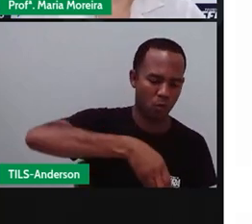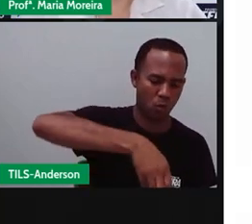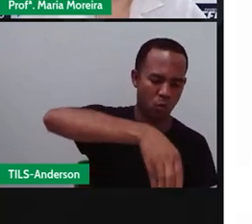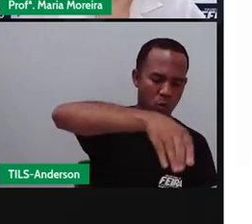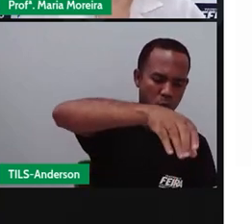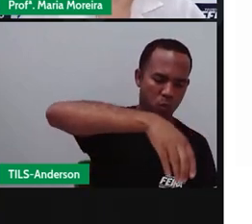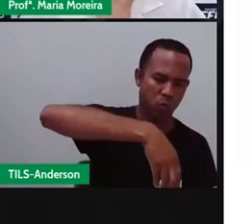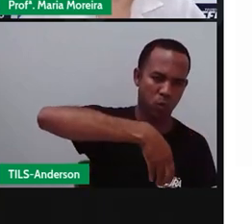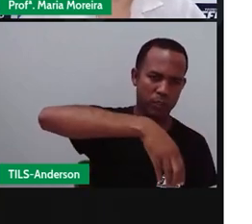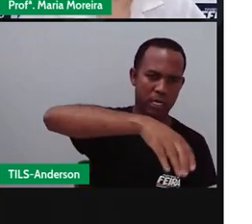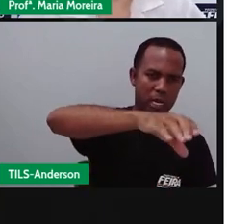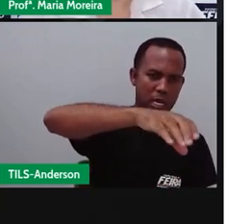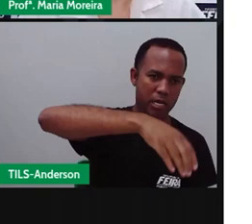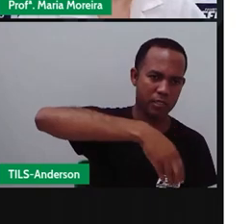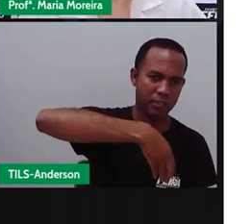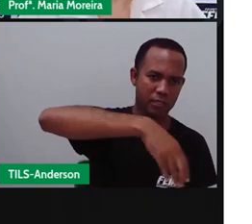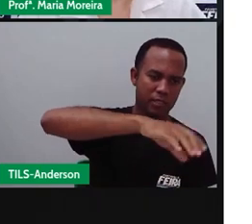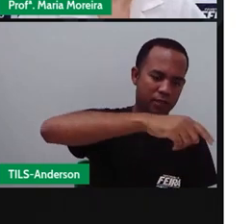Sabe, Anderson?